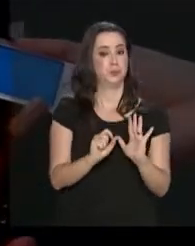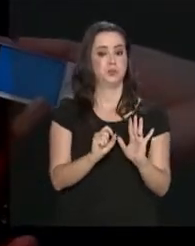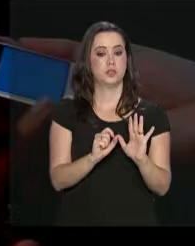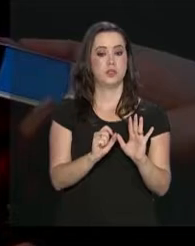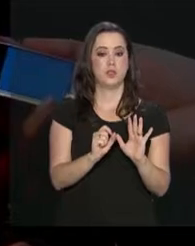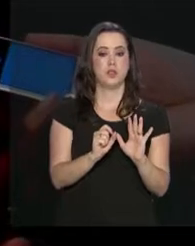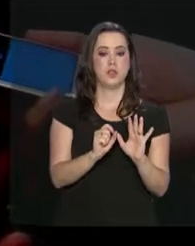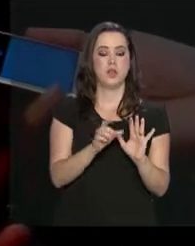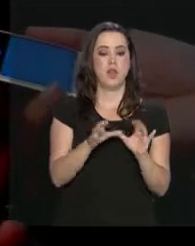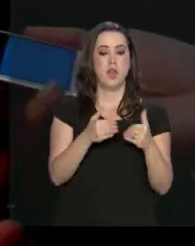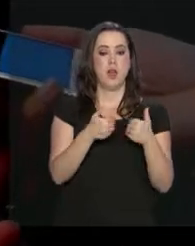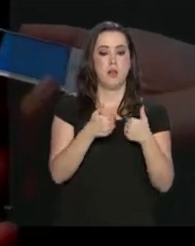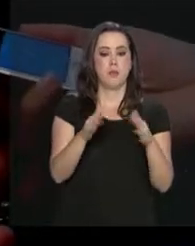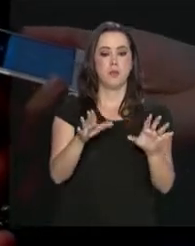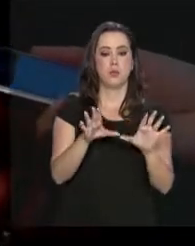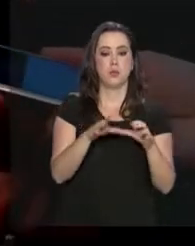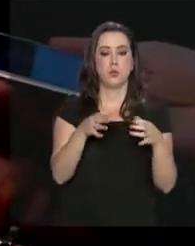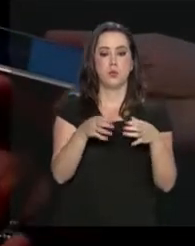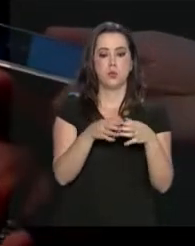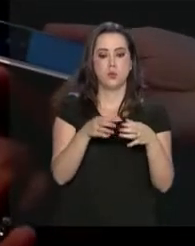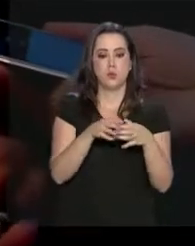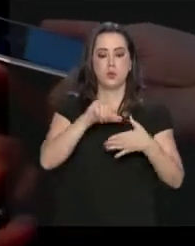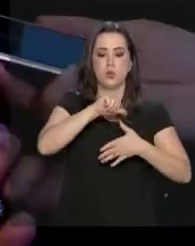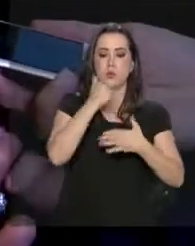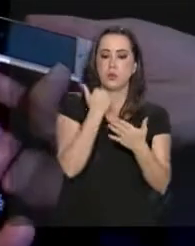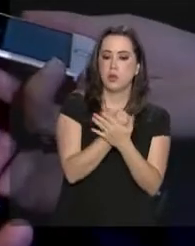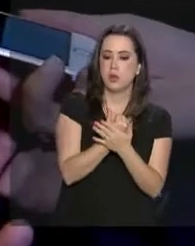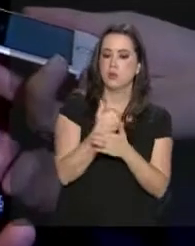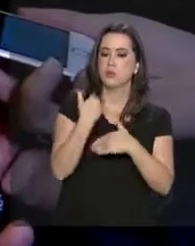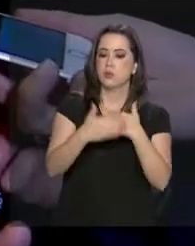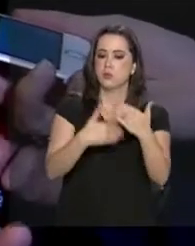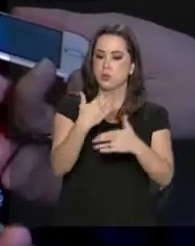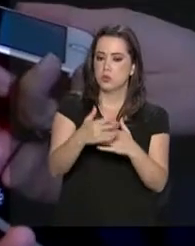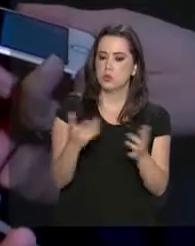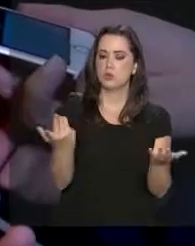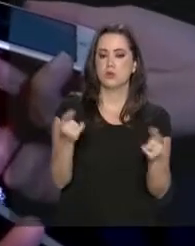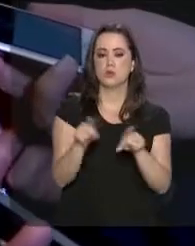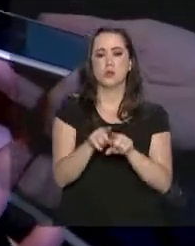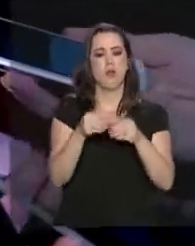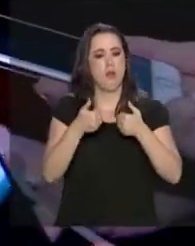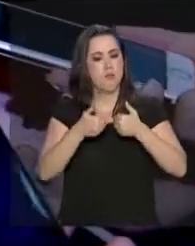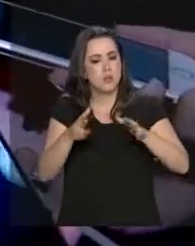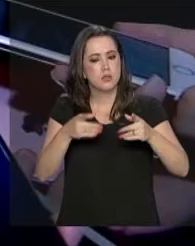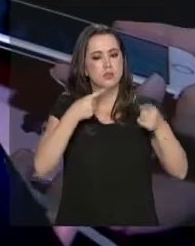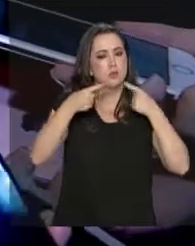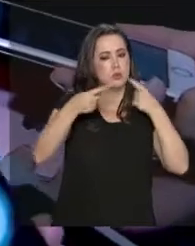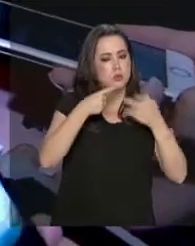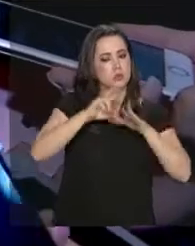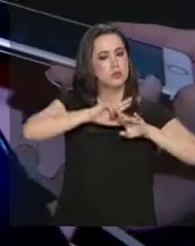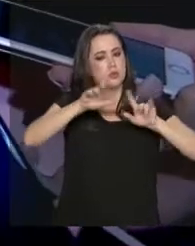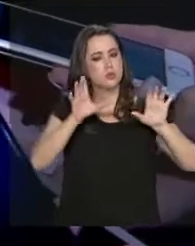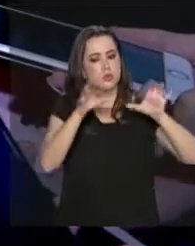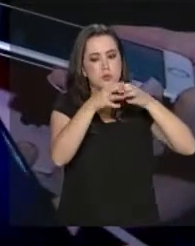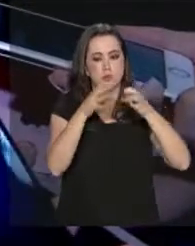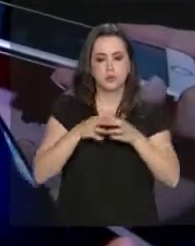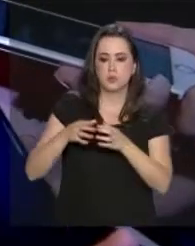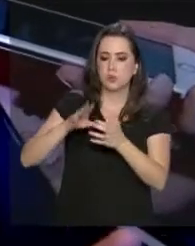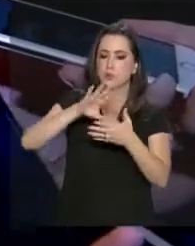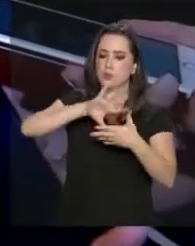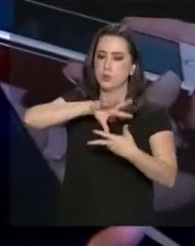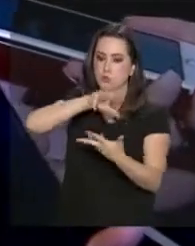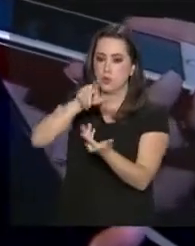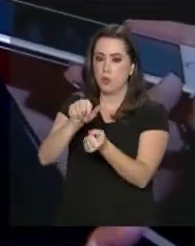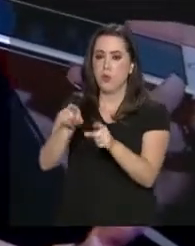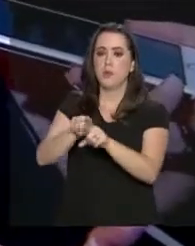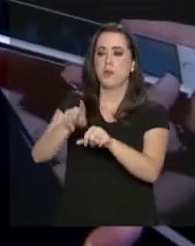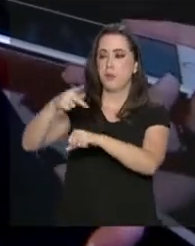padrões originais. Isto é que permitiu o avanço de várias negociações com organizações internacionais e